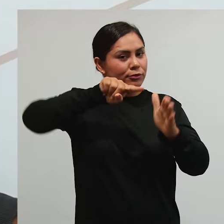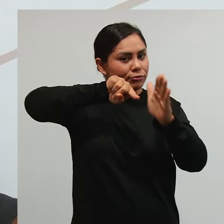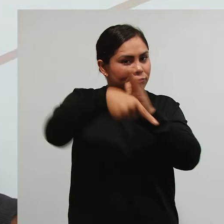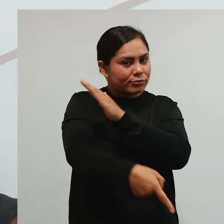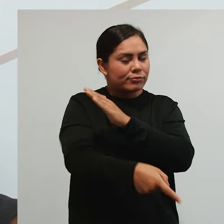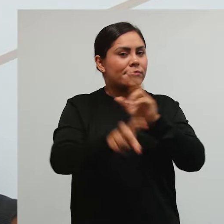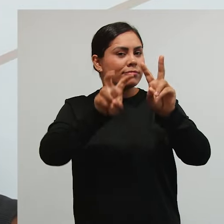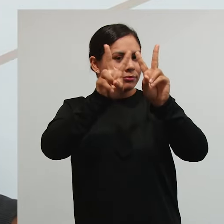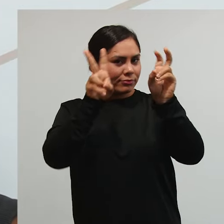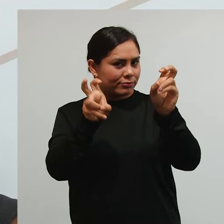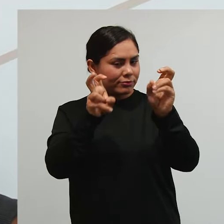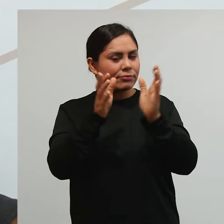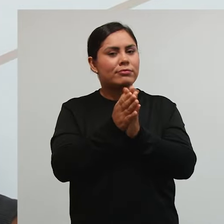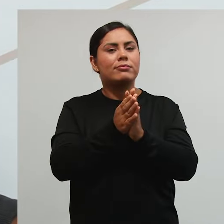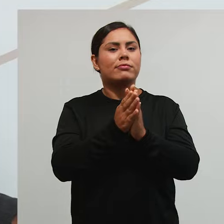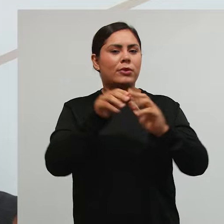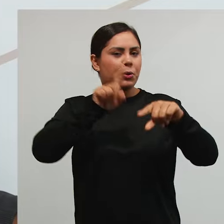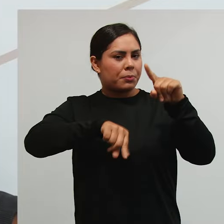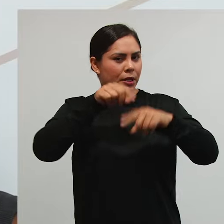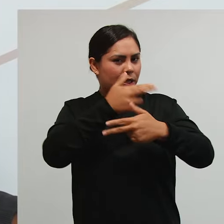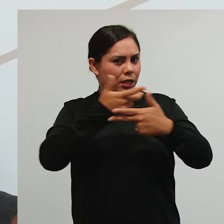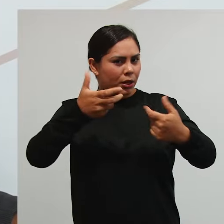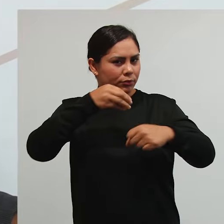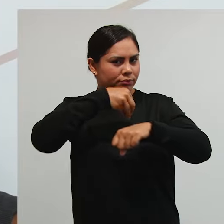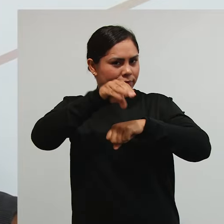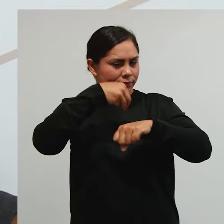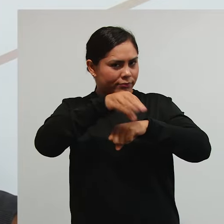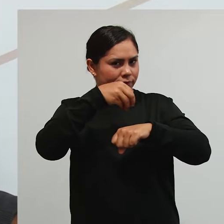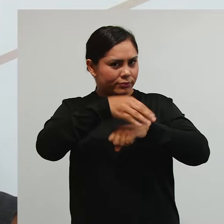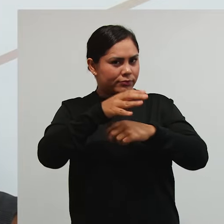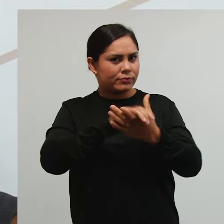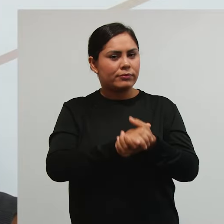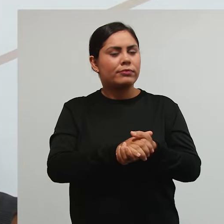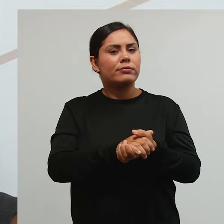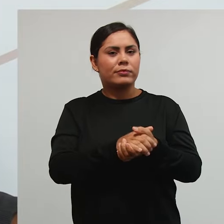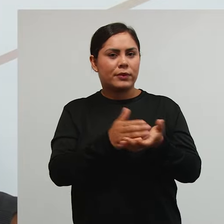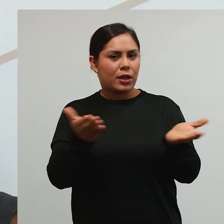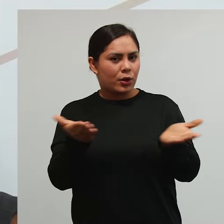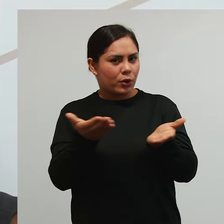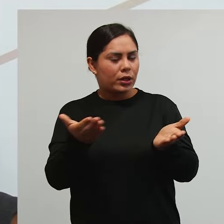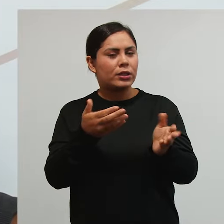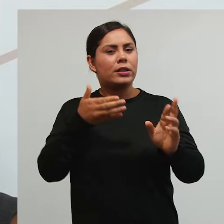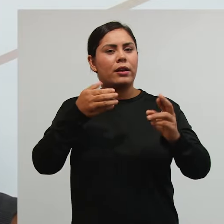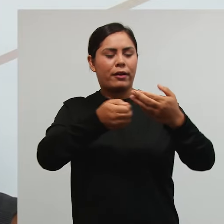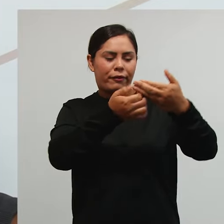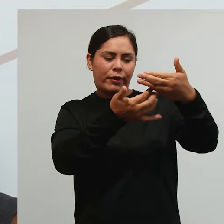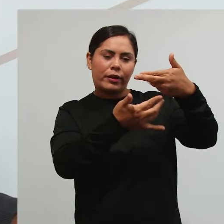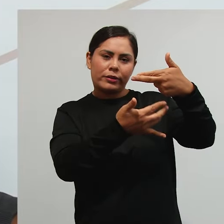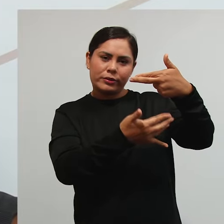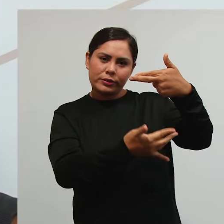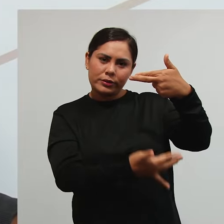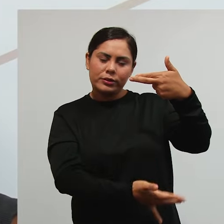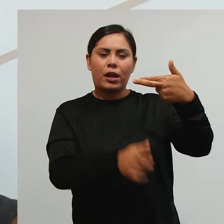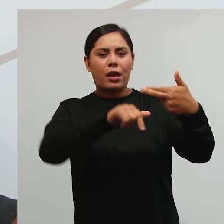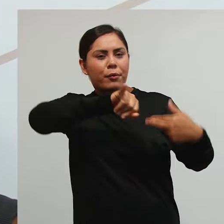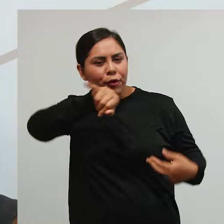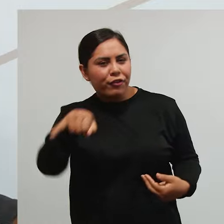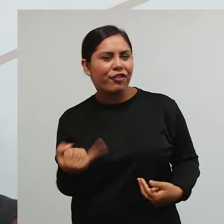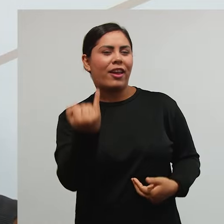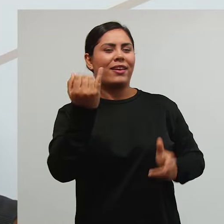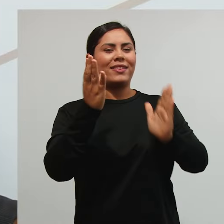vocês aprofundarem nesse assunto de acordo com o material sugerido nós acabamos de ver as referências então